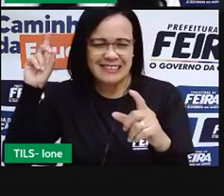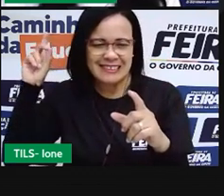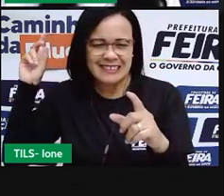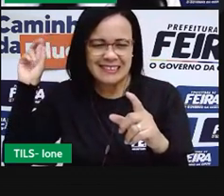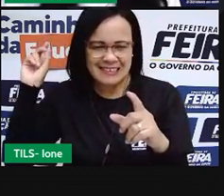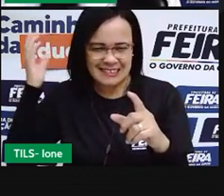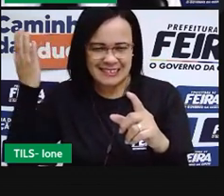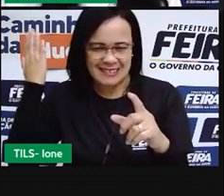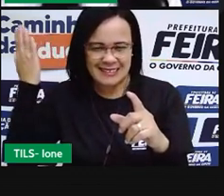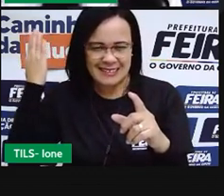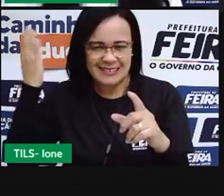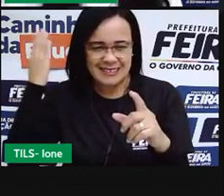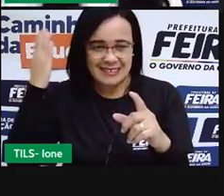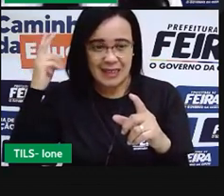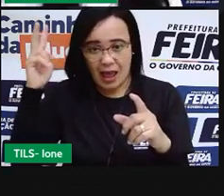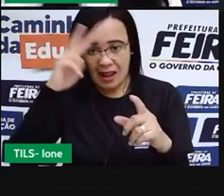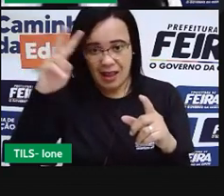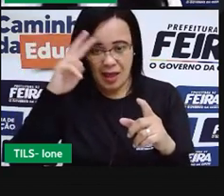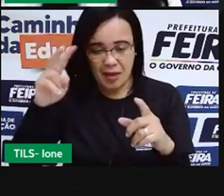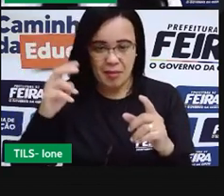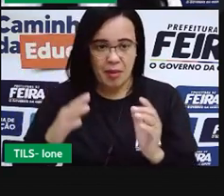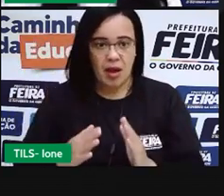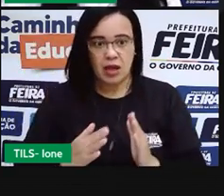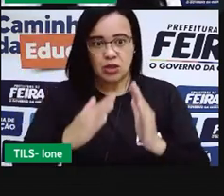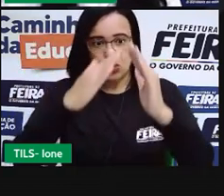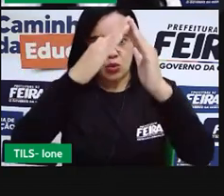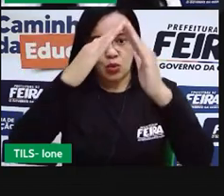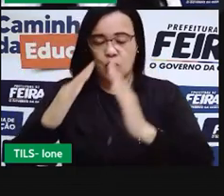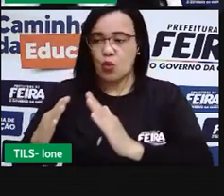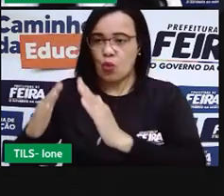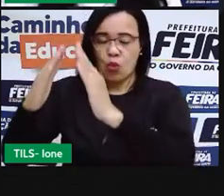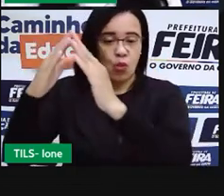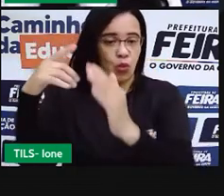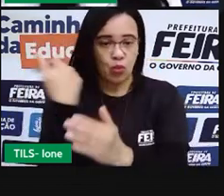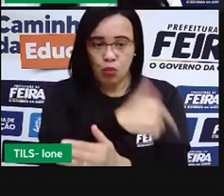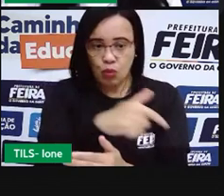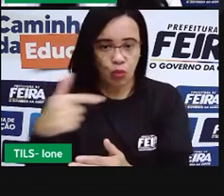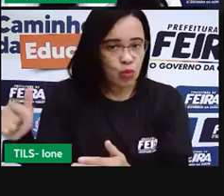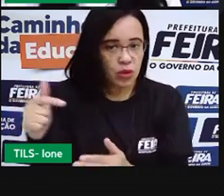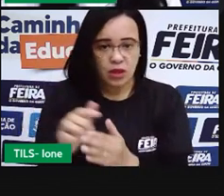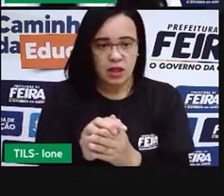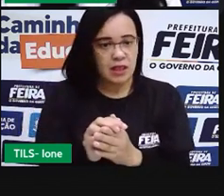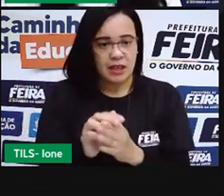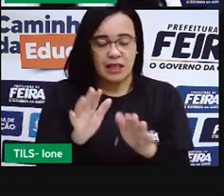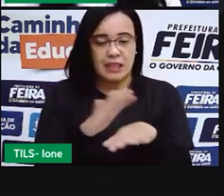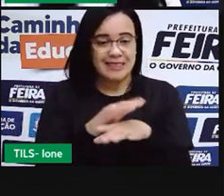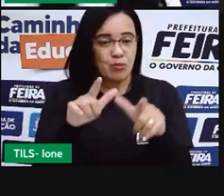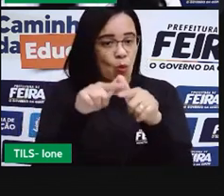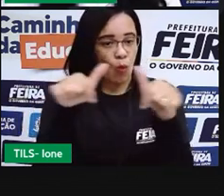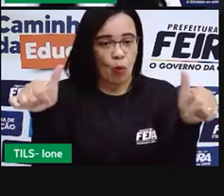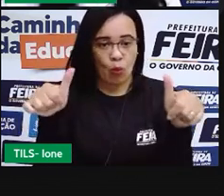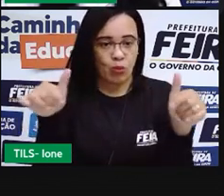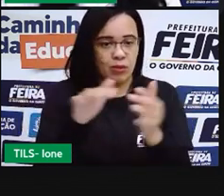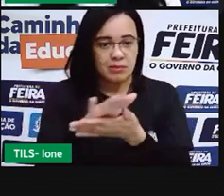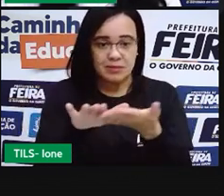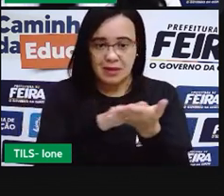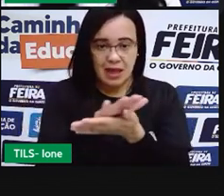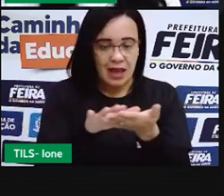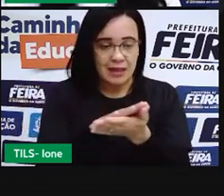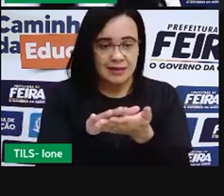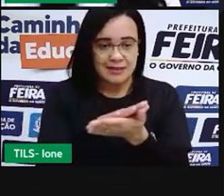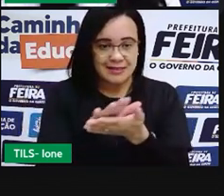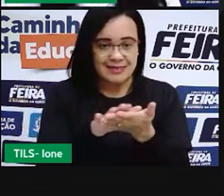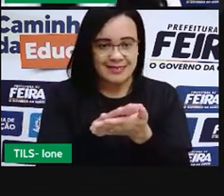tinha torre, ela não tinha esse formato que a gente vê hoje, tá?